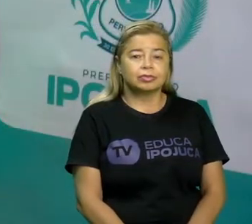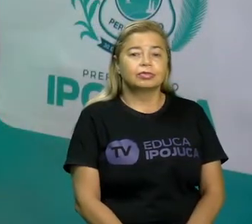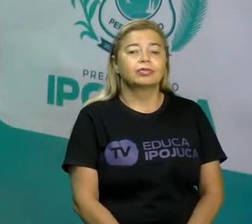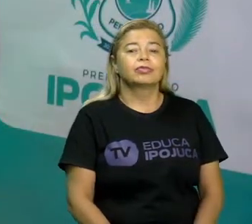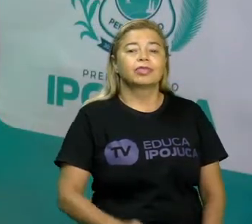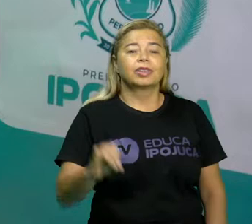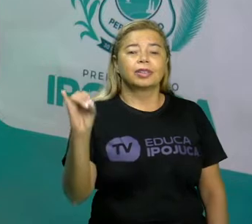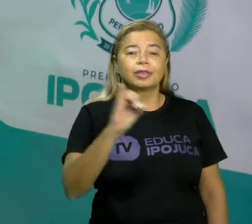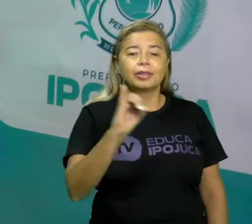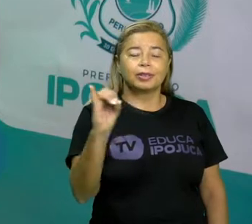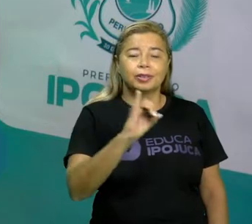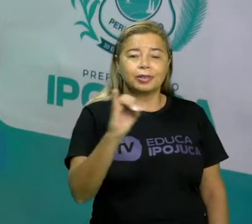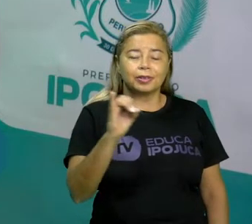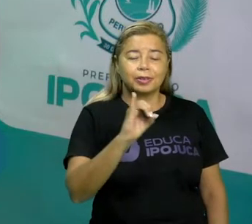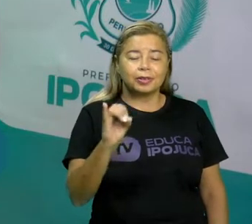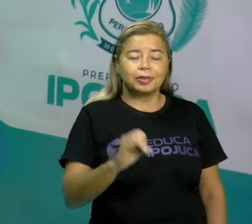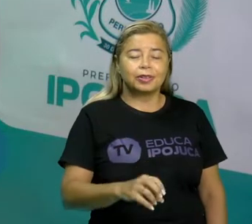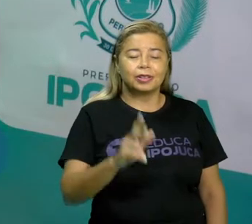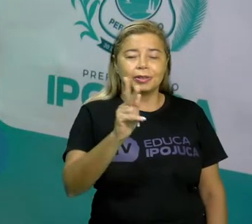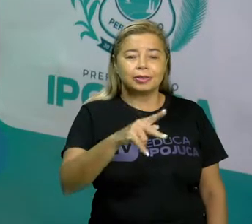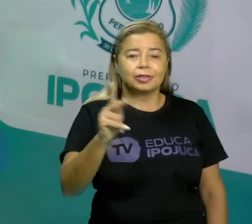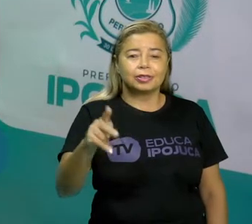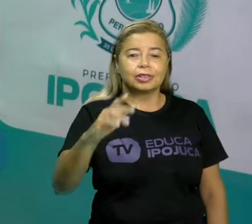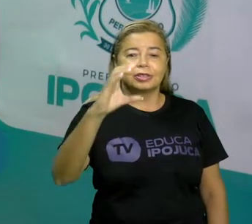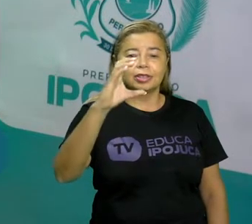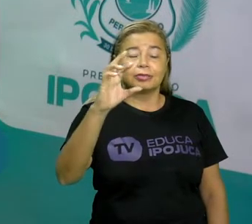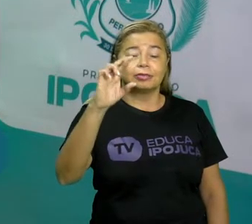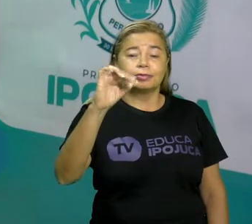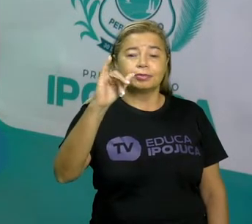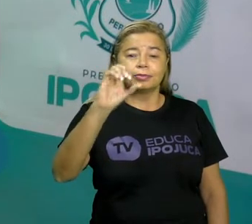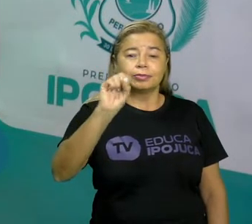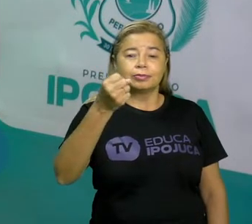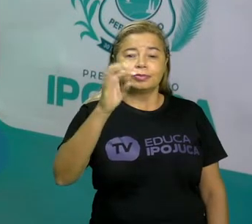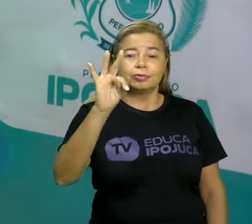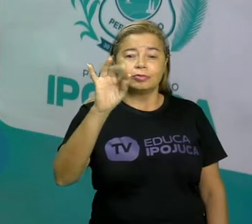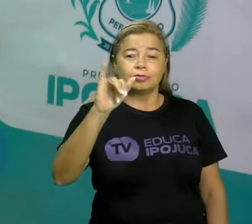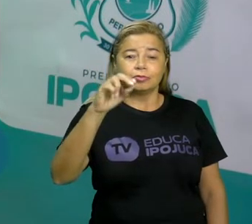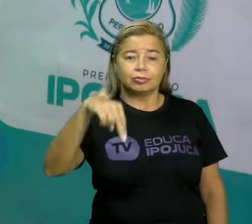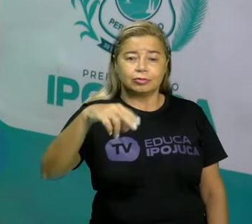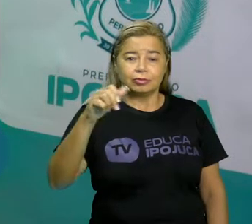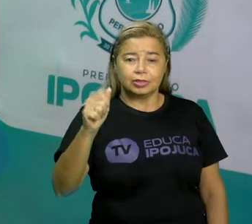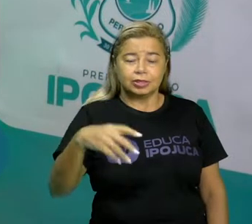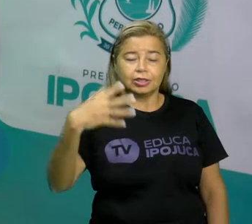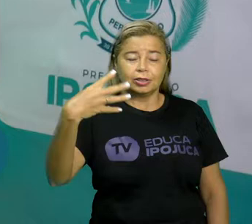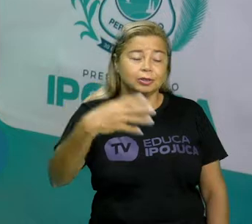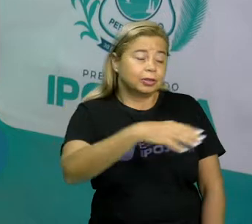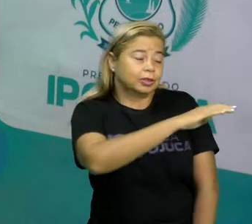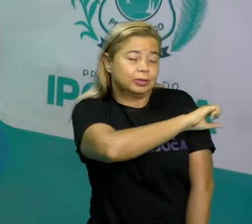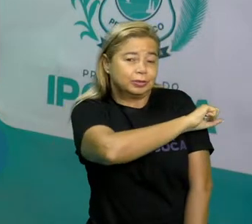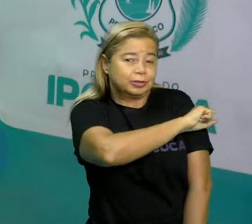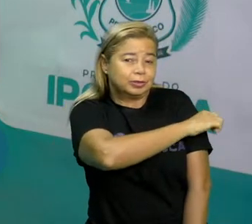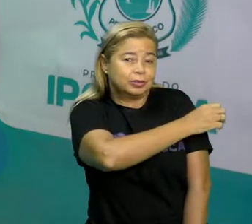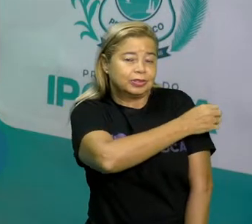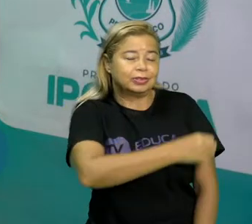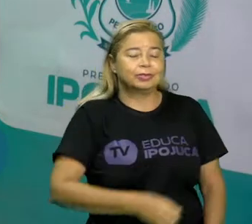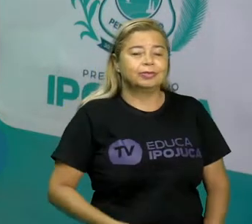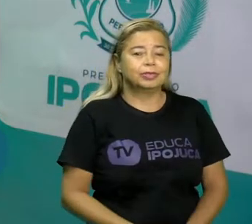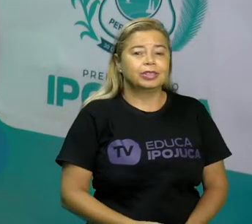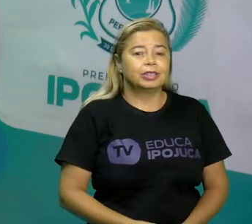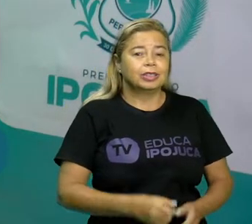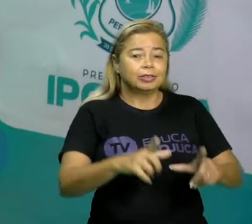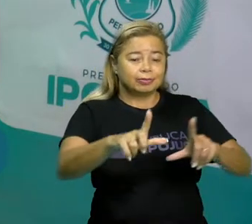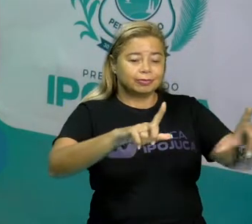Olá, meu nome é Cristina Chagas, sou professora do quarto ano e vou estar com vocês durante esse ano no projeto